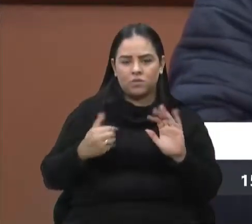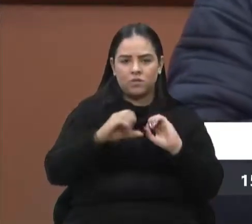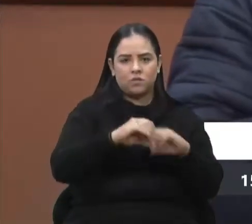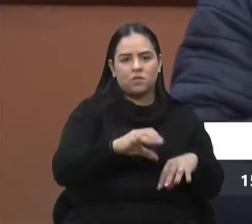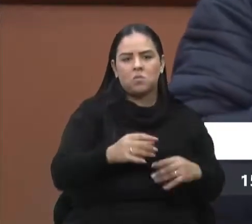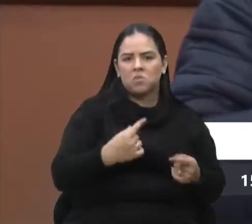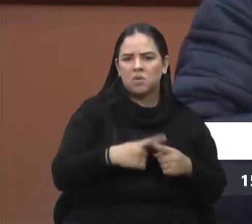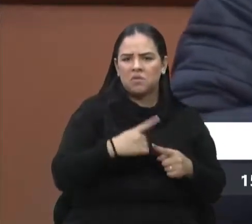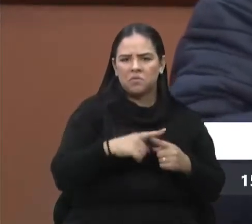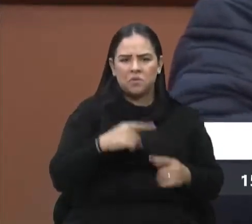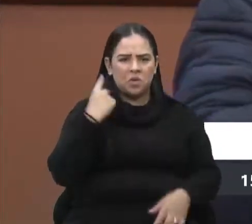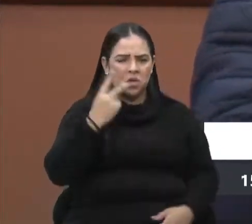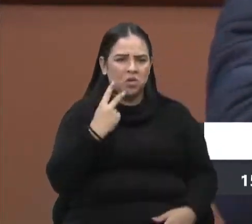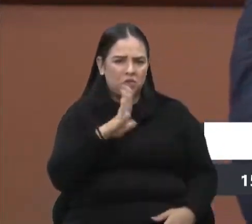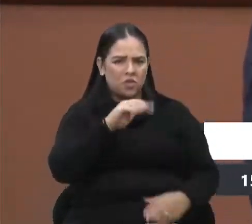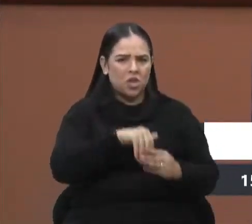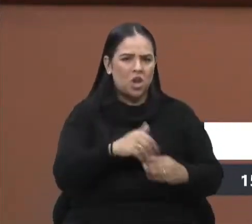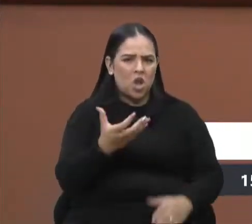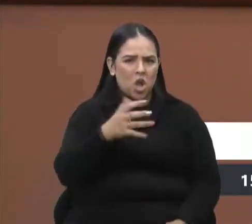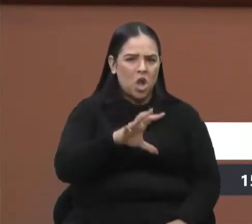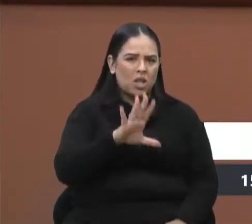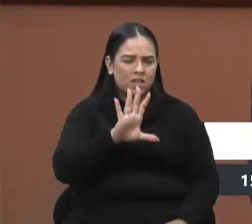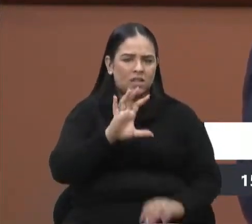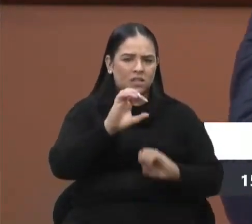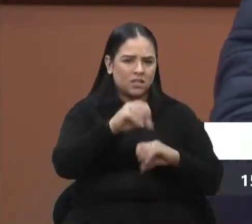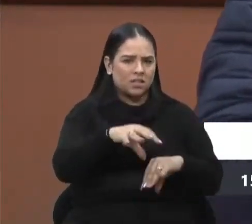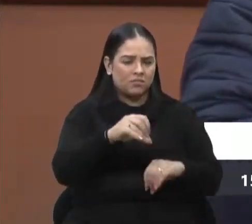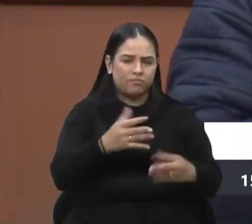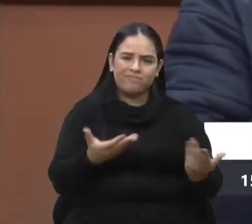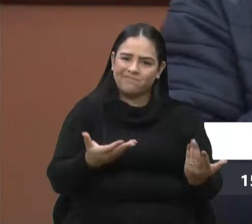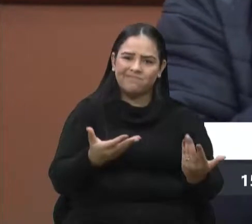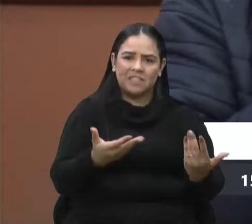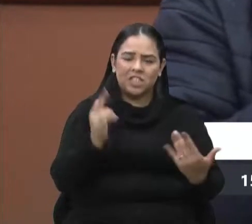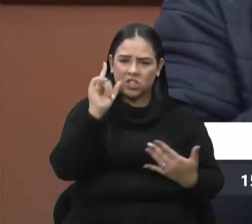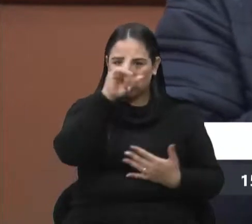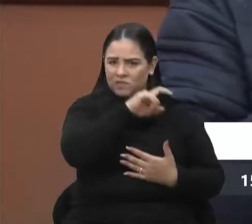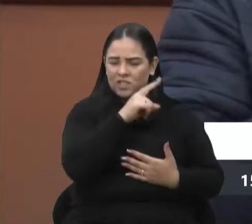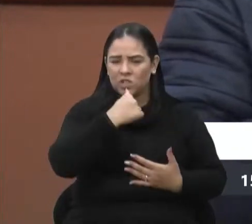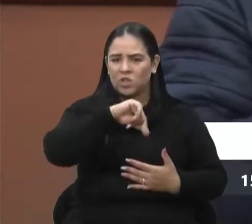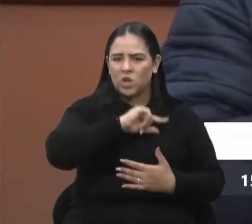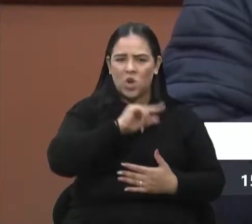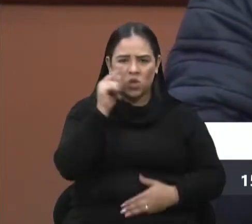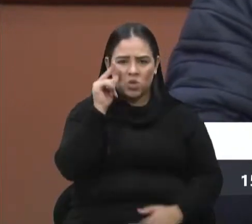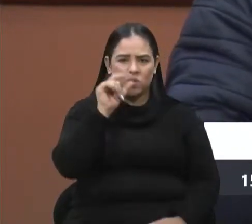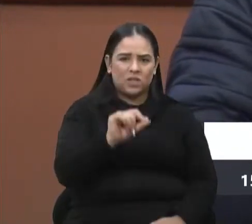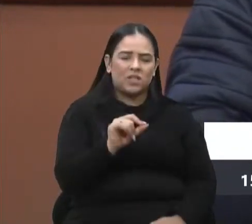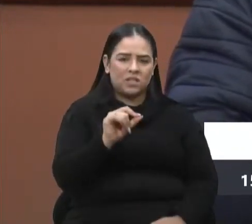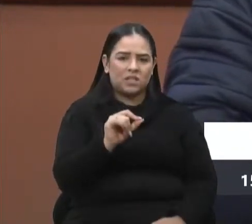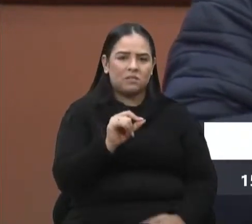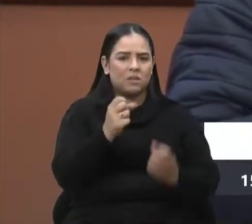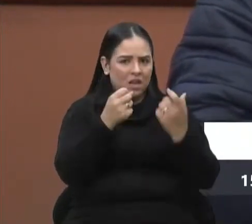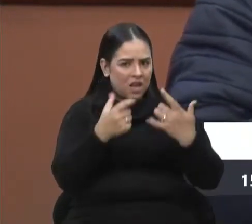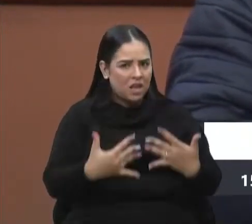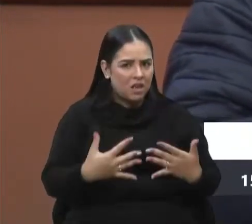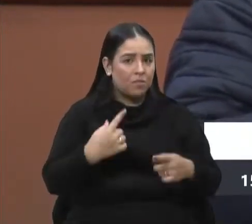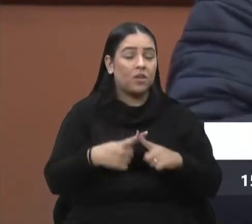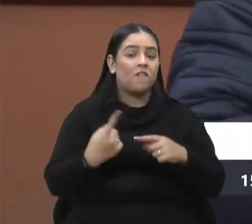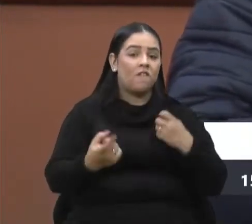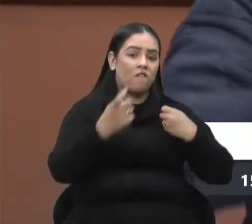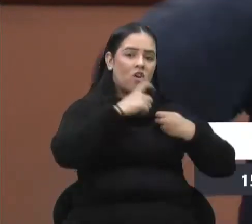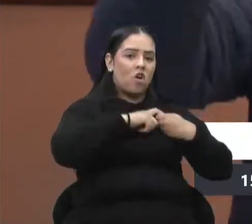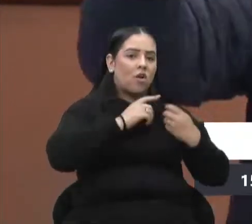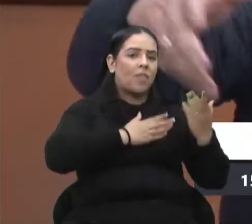coisa, pô, os vereadores que votaram, votaram contra a educação. Aí fica difícil a gente conseguir. Volta lá atrás, aprova,